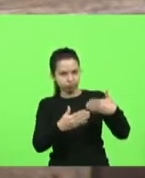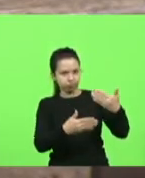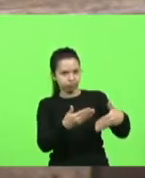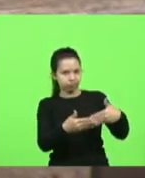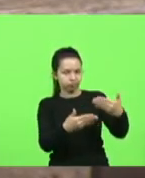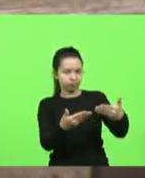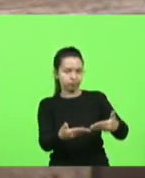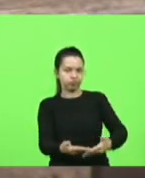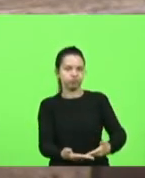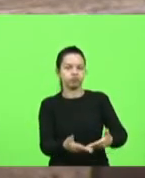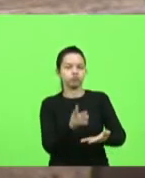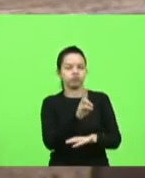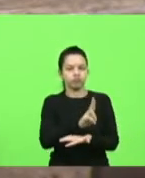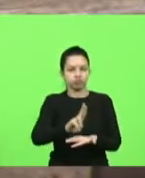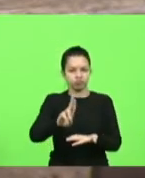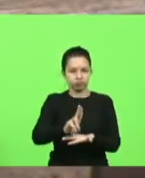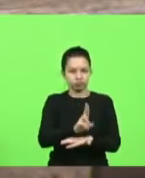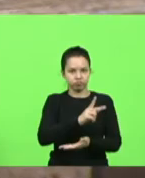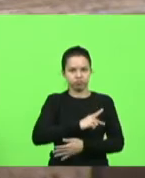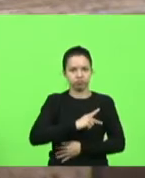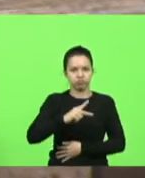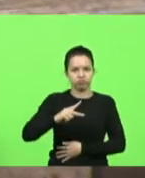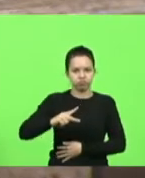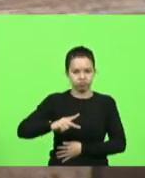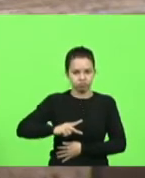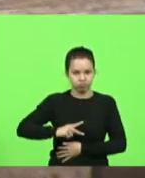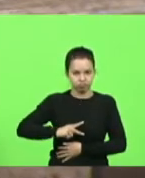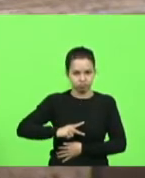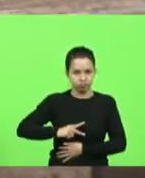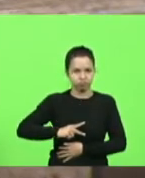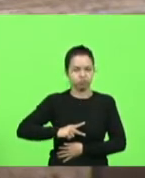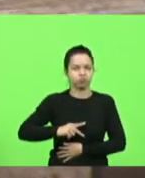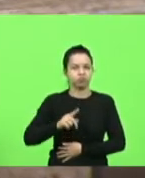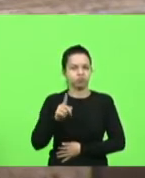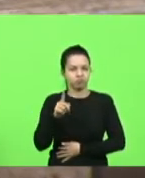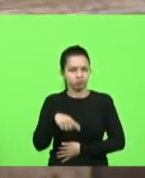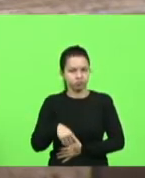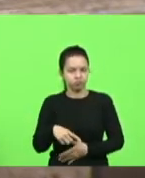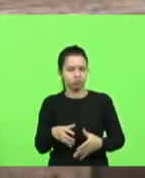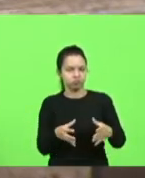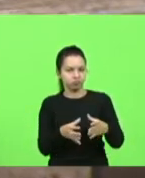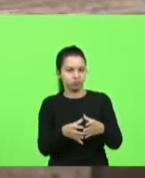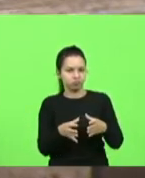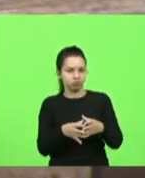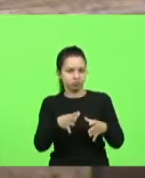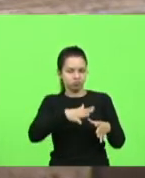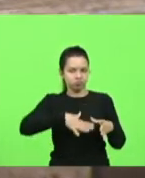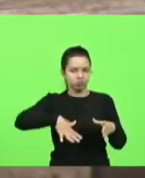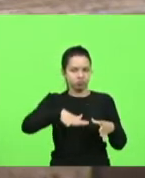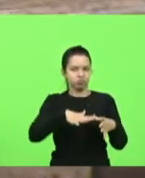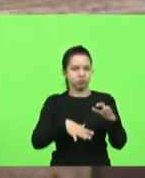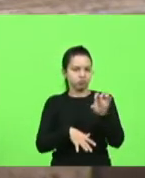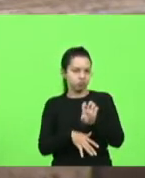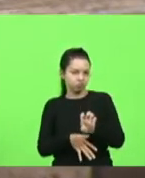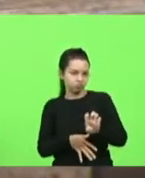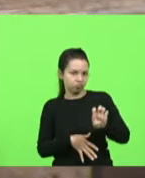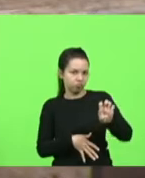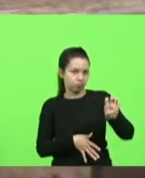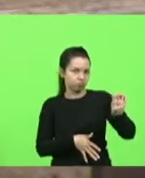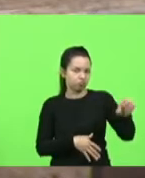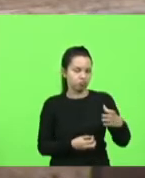universidades públicas o antro de esquerdismo fábrica de